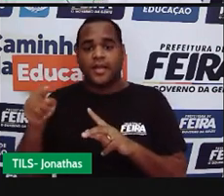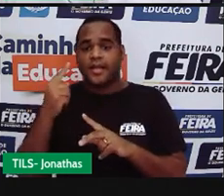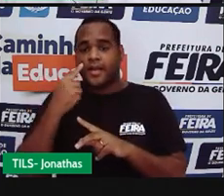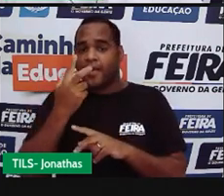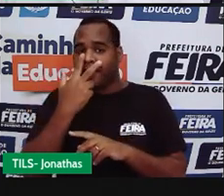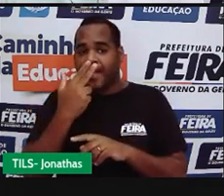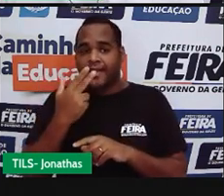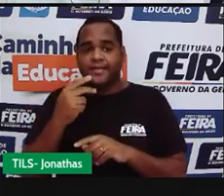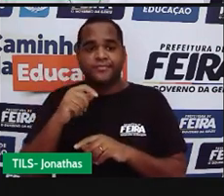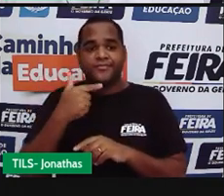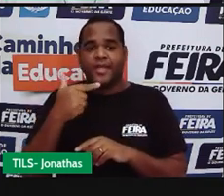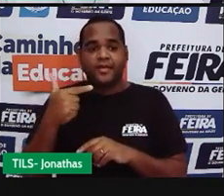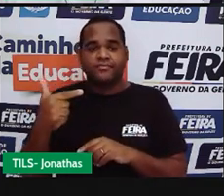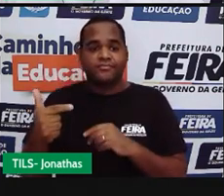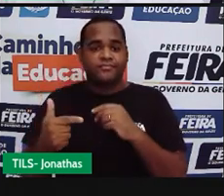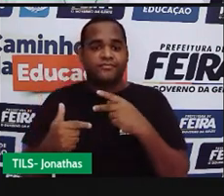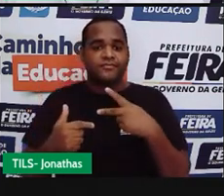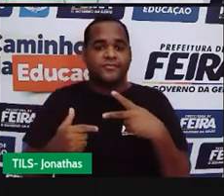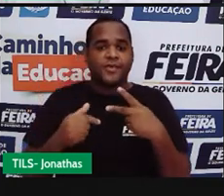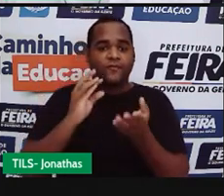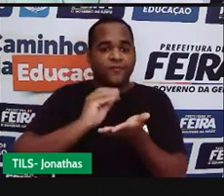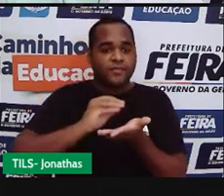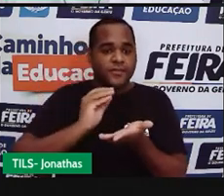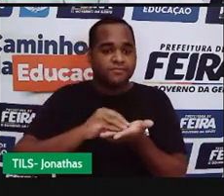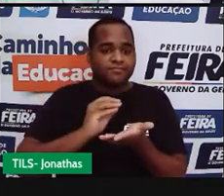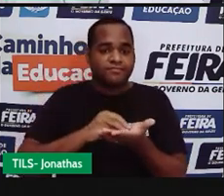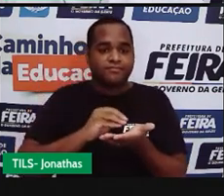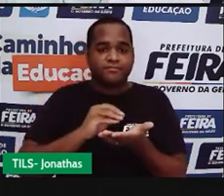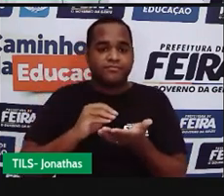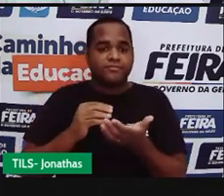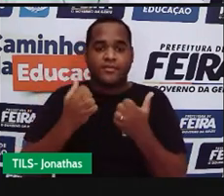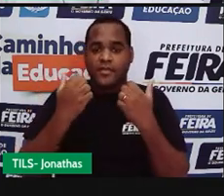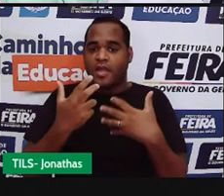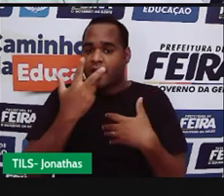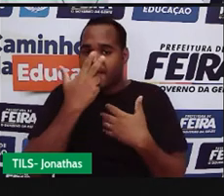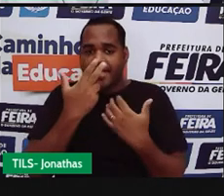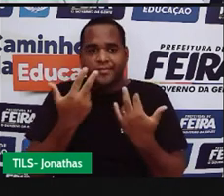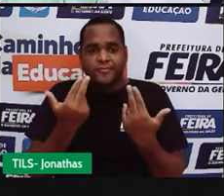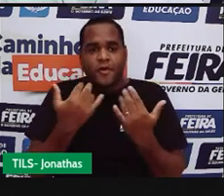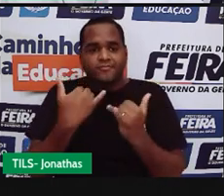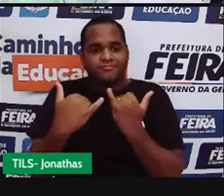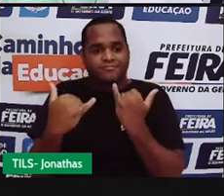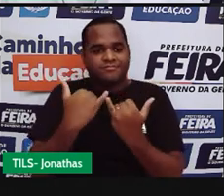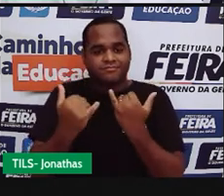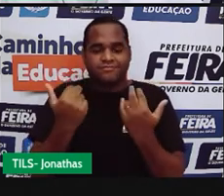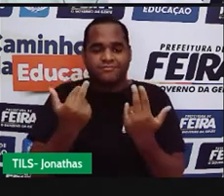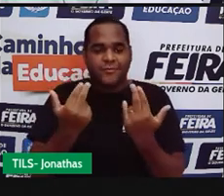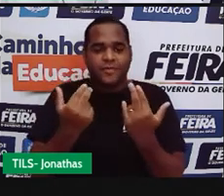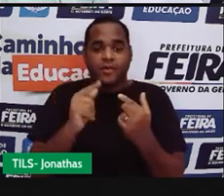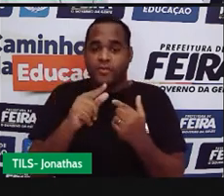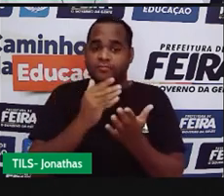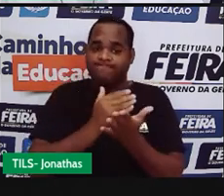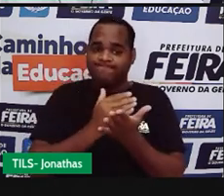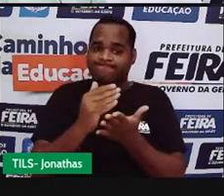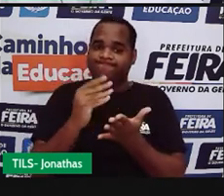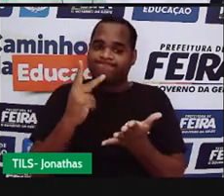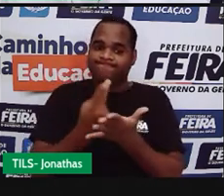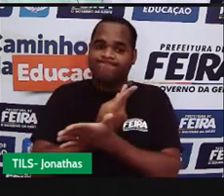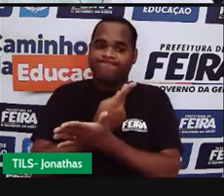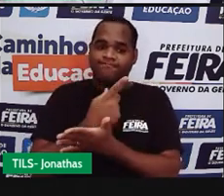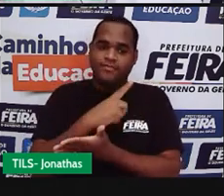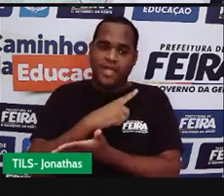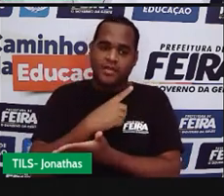maior. Só que ali está dando um igual. Então, você já começa a